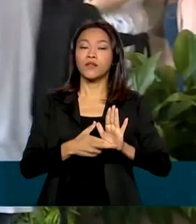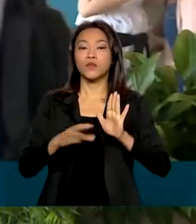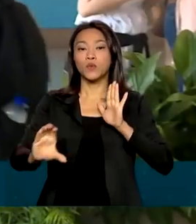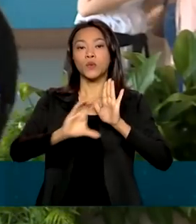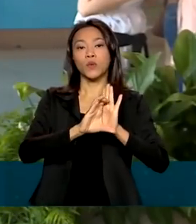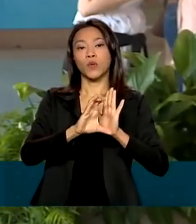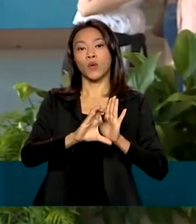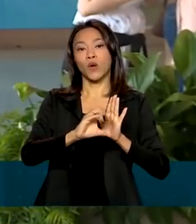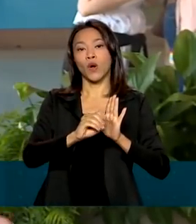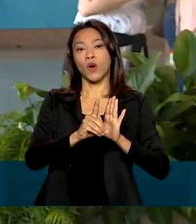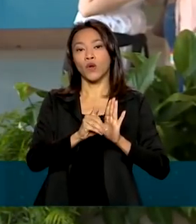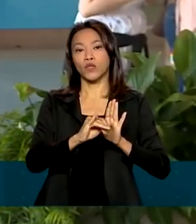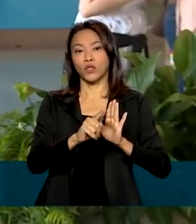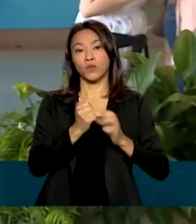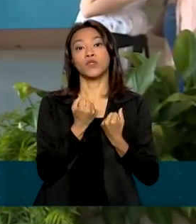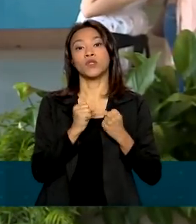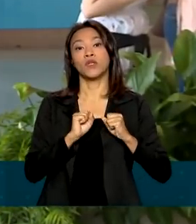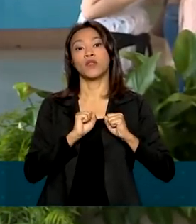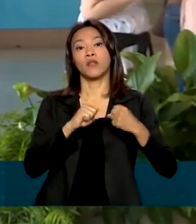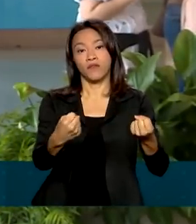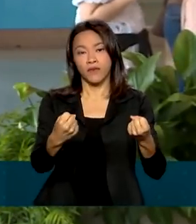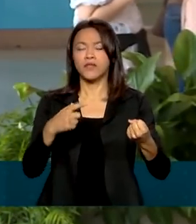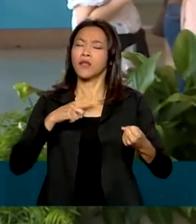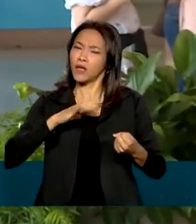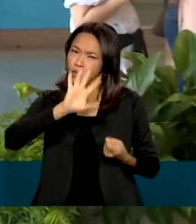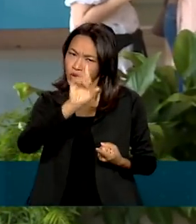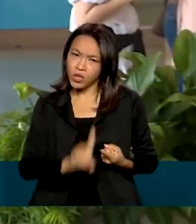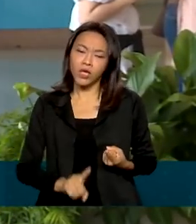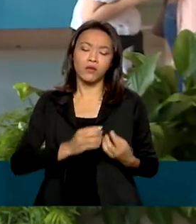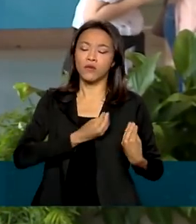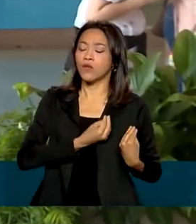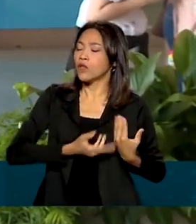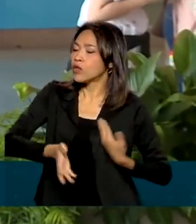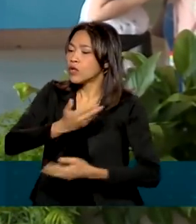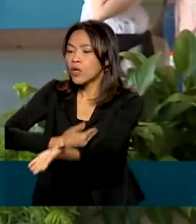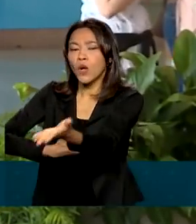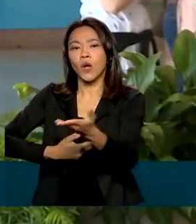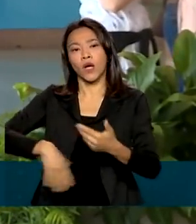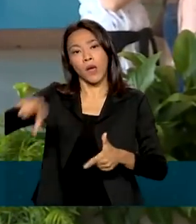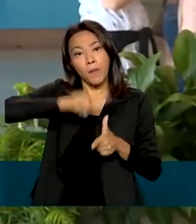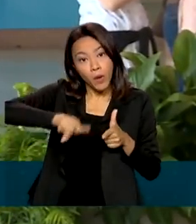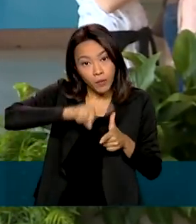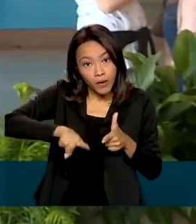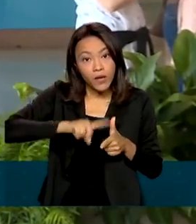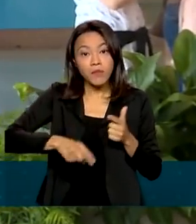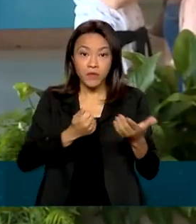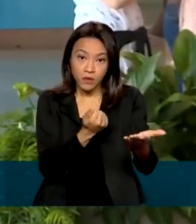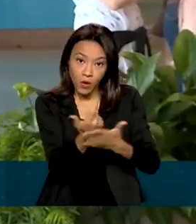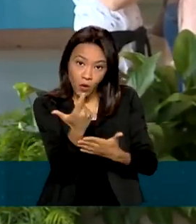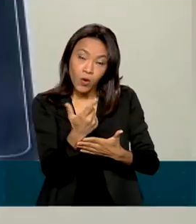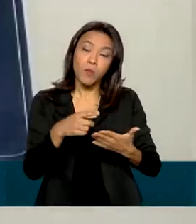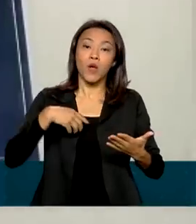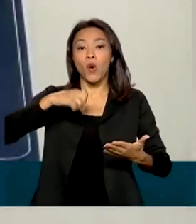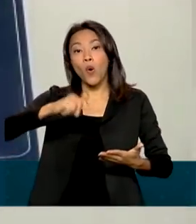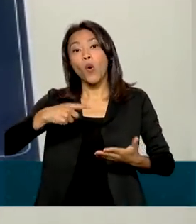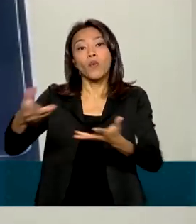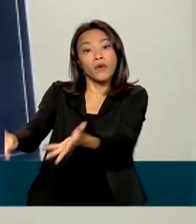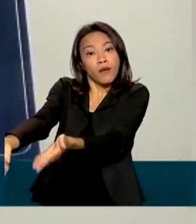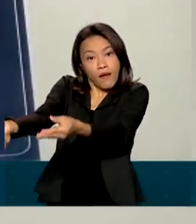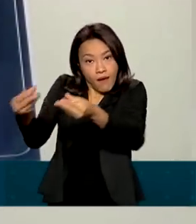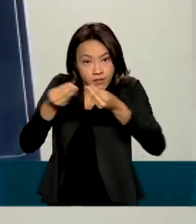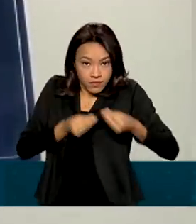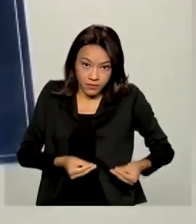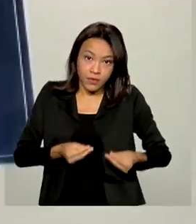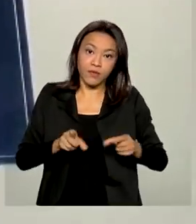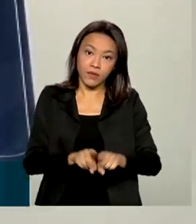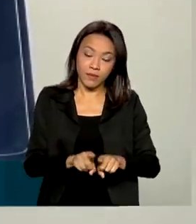São garantidos todos os direitos em caso de troca, devolução, problemas com o produto ou com a entrega. O consumidor, ele